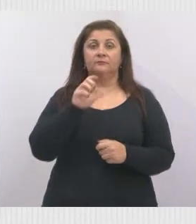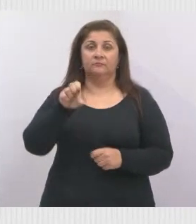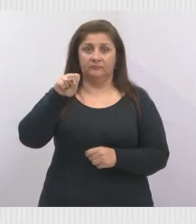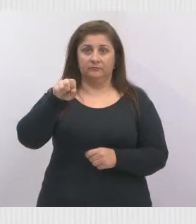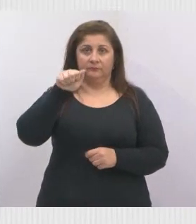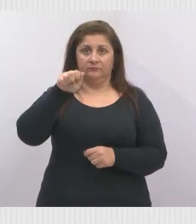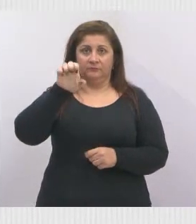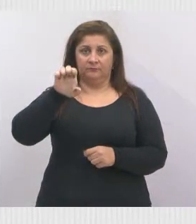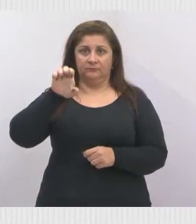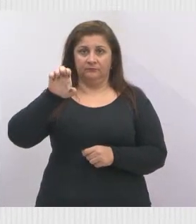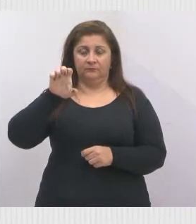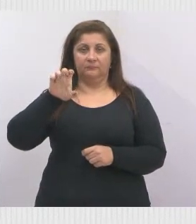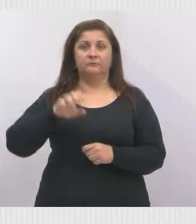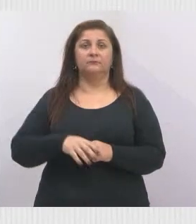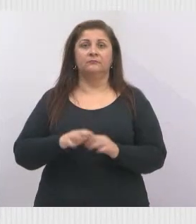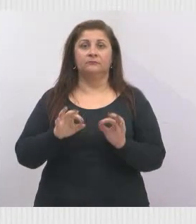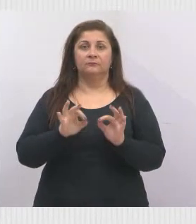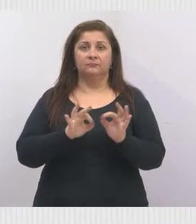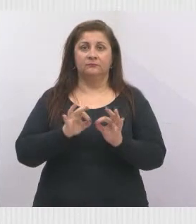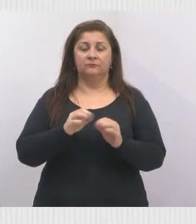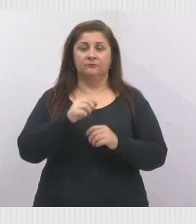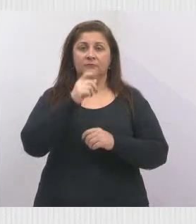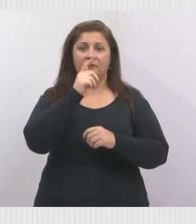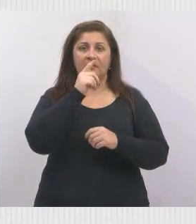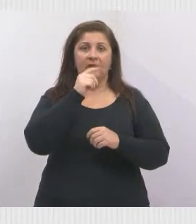esgoto. Pode ir para a próxima foto?